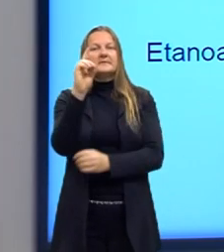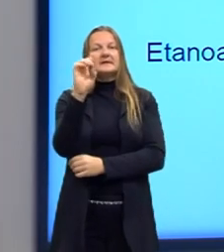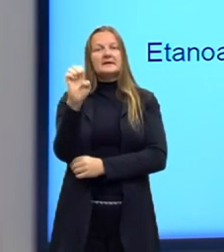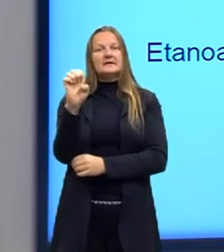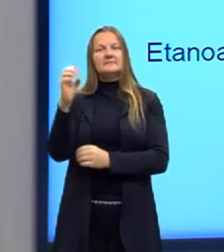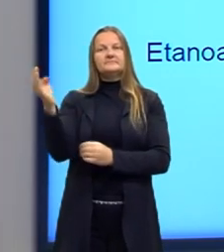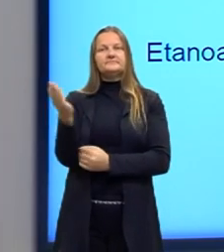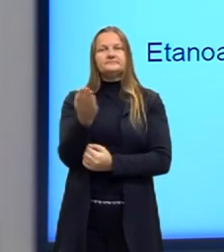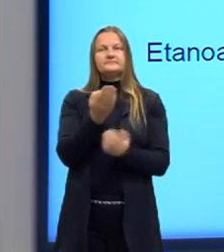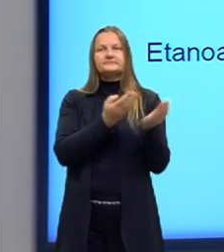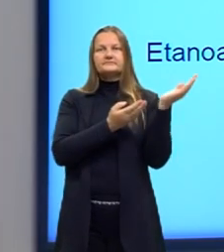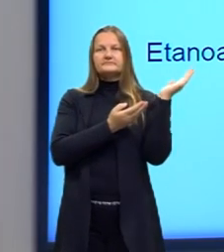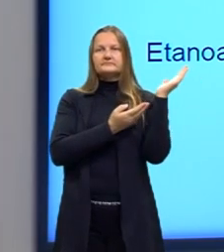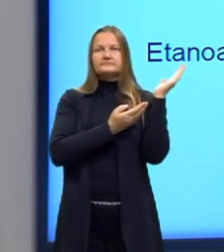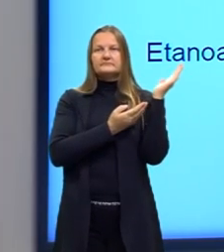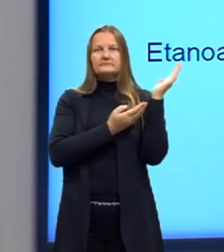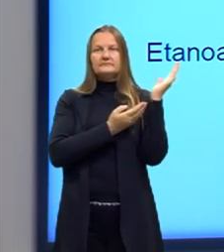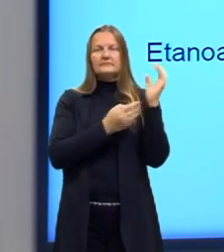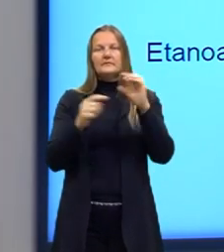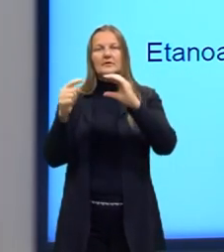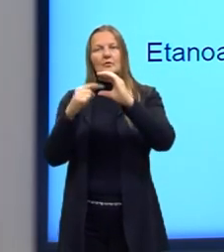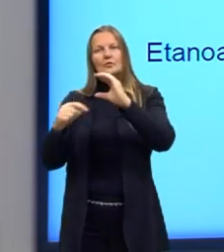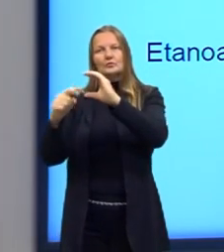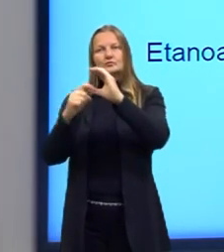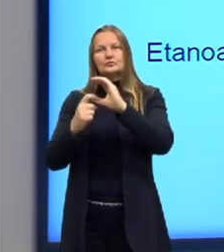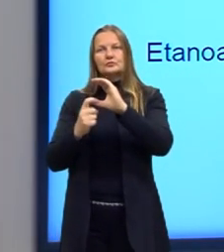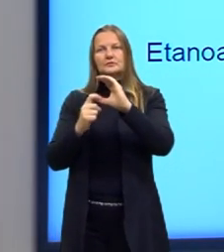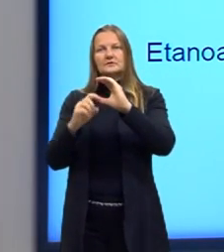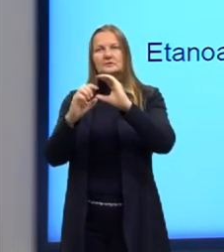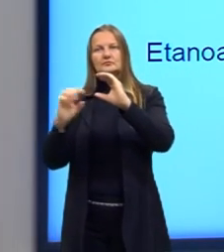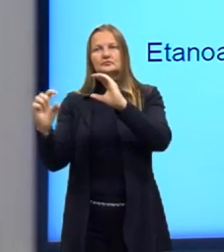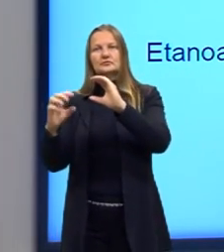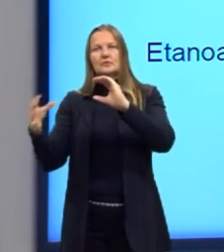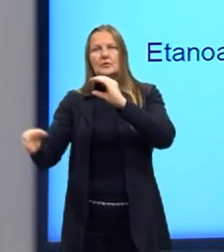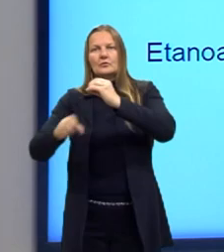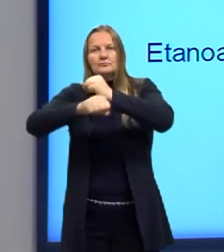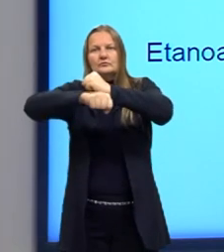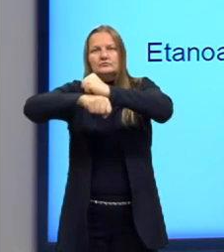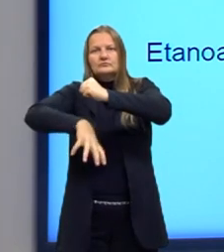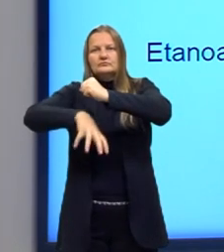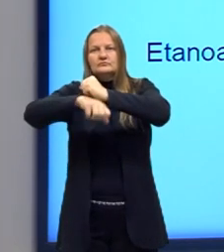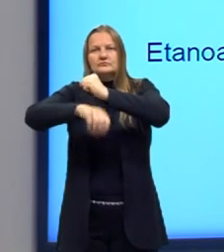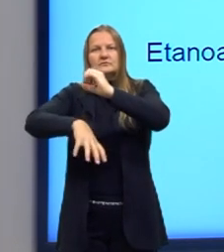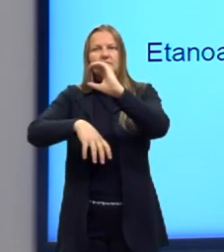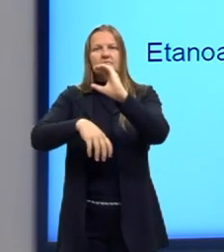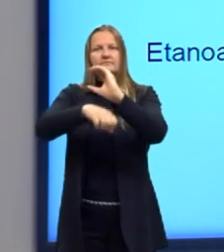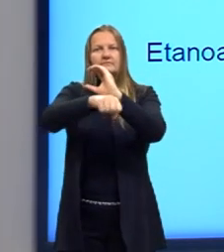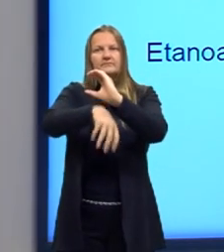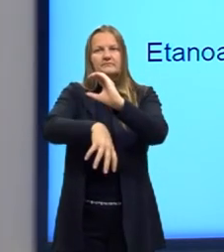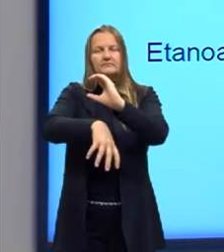aí sim vai entrar a outra cadeia como se fosse uma ramificação, né, etanoato de metila,